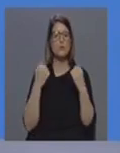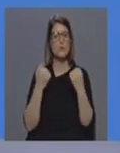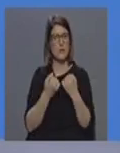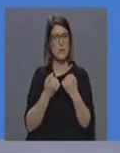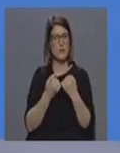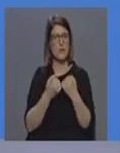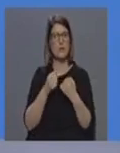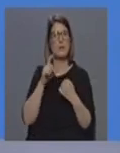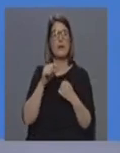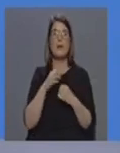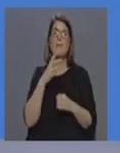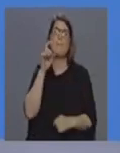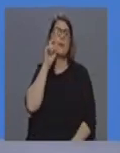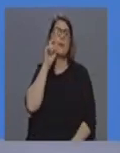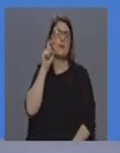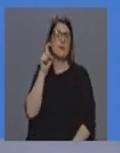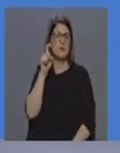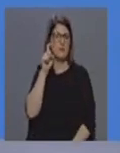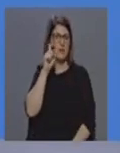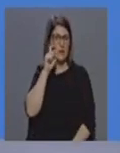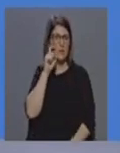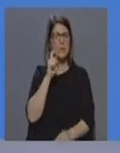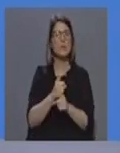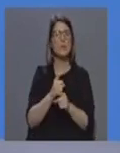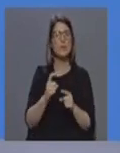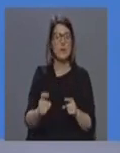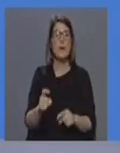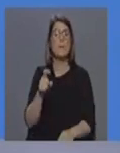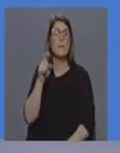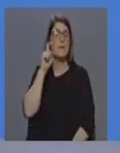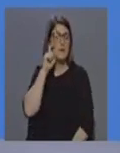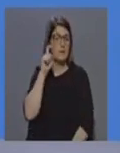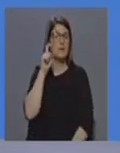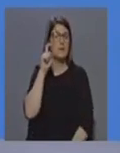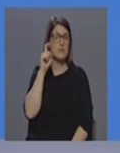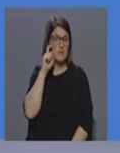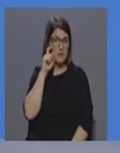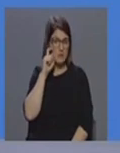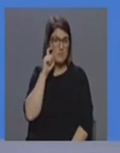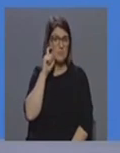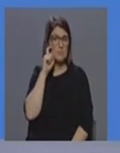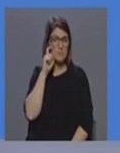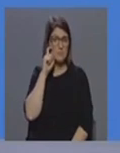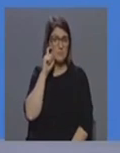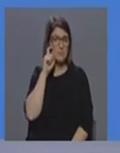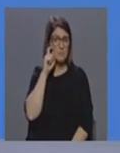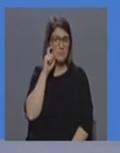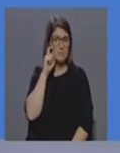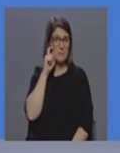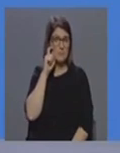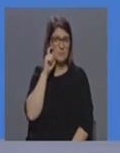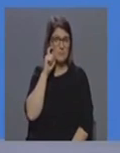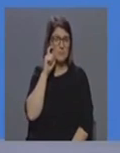prevenção porque na prevenção e com toda esta